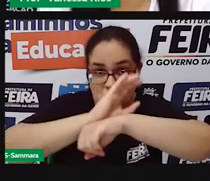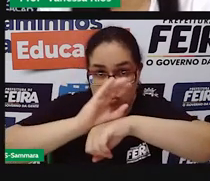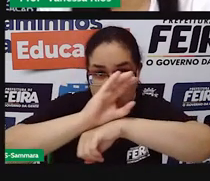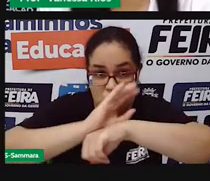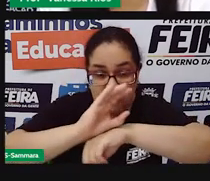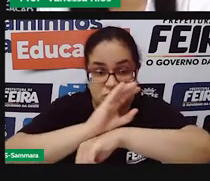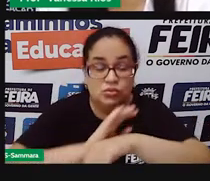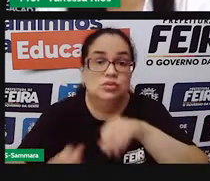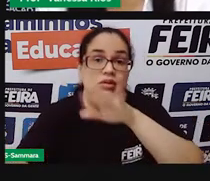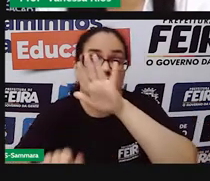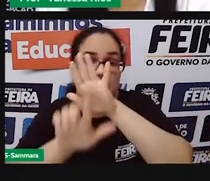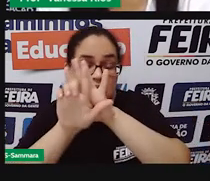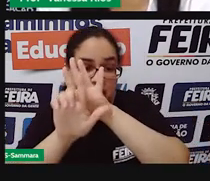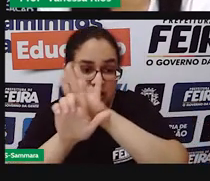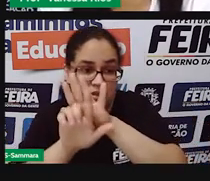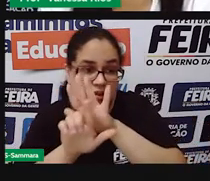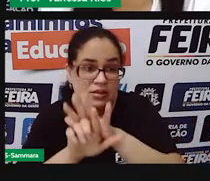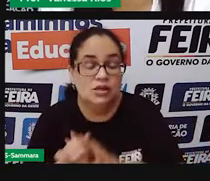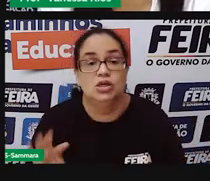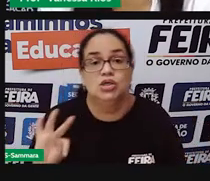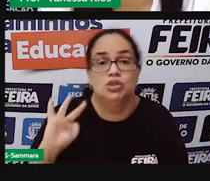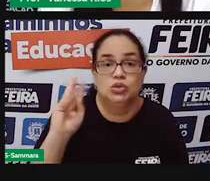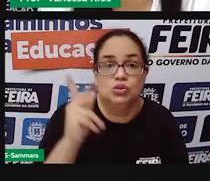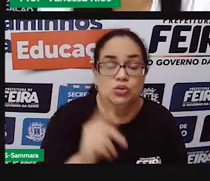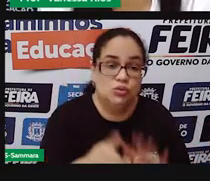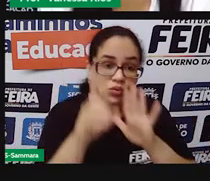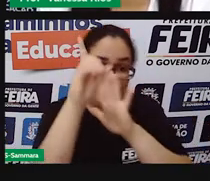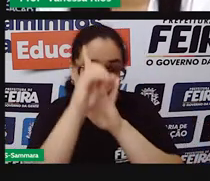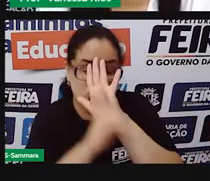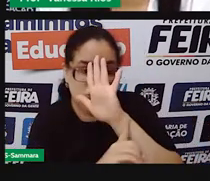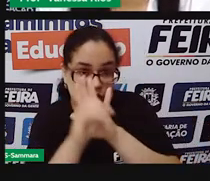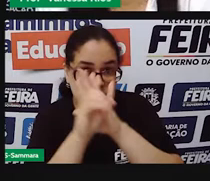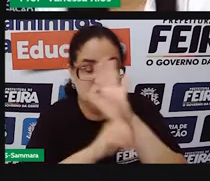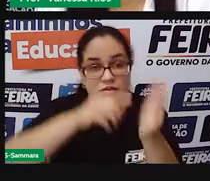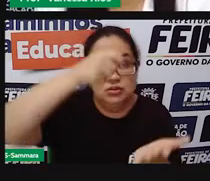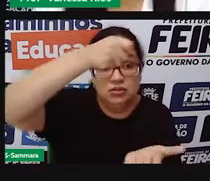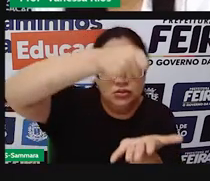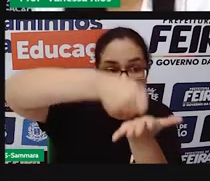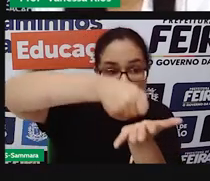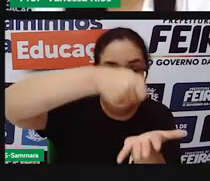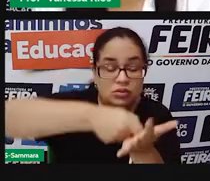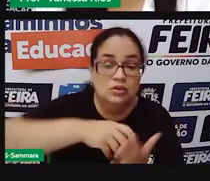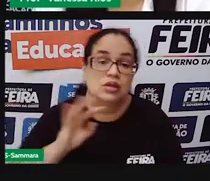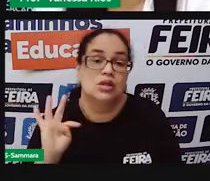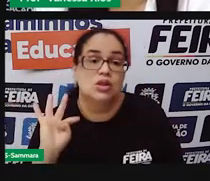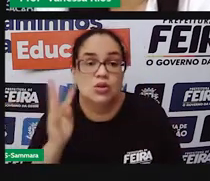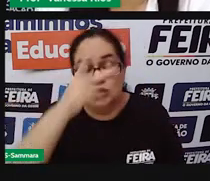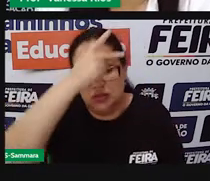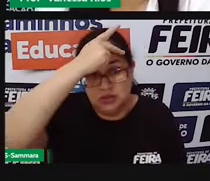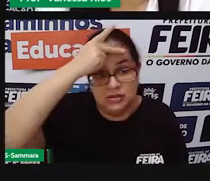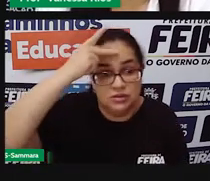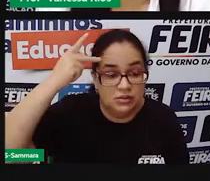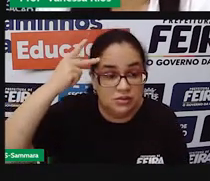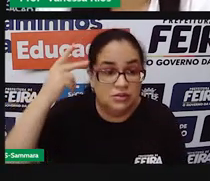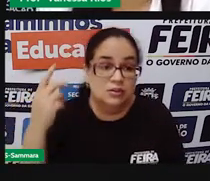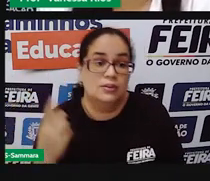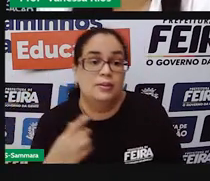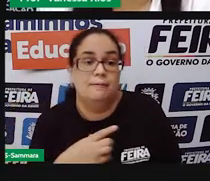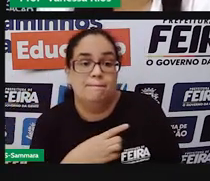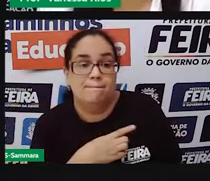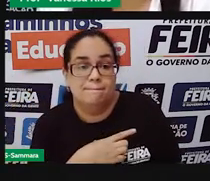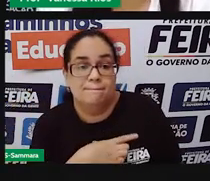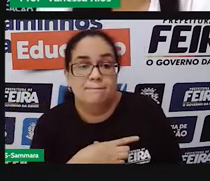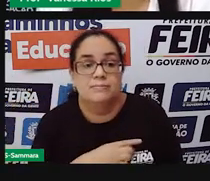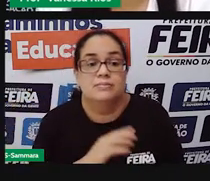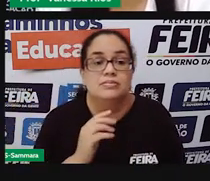das leis que regem aí todos os direitos e deveres de todos os cidadãos em uma sociedade. A